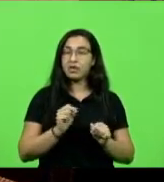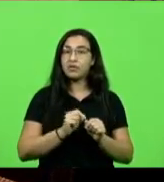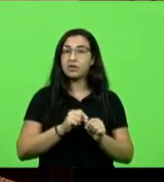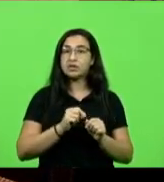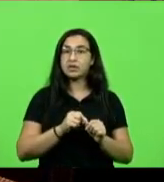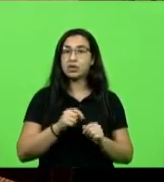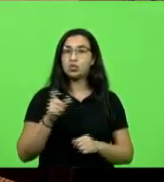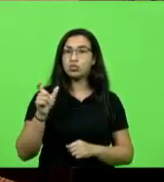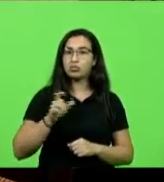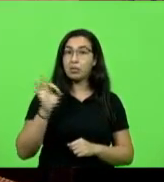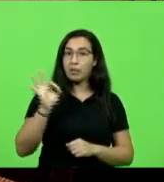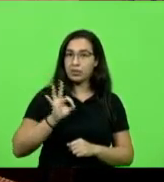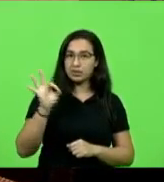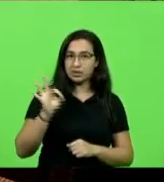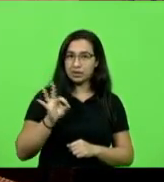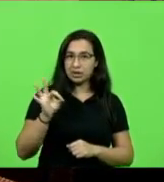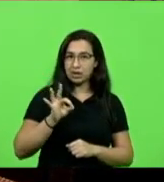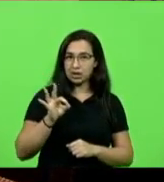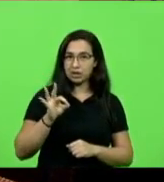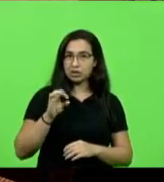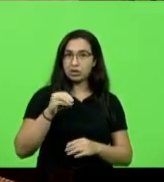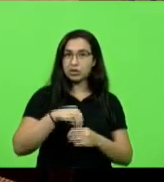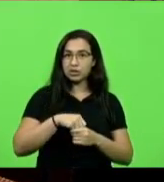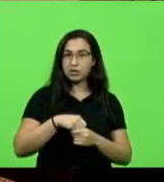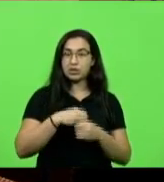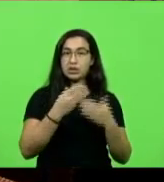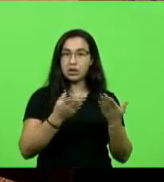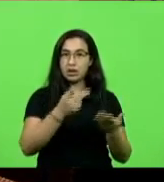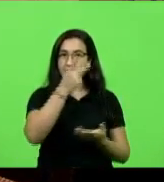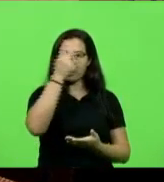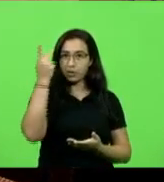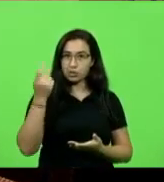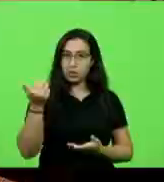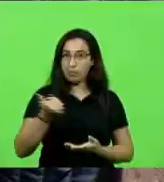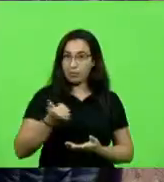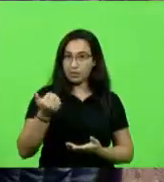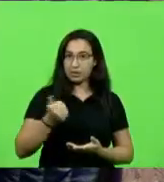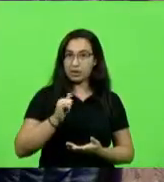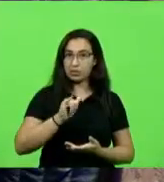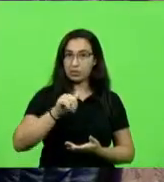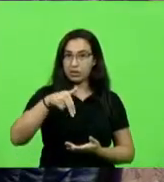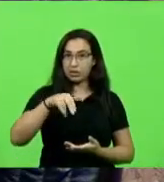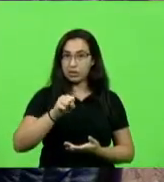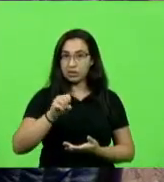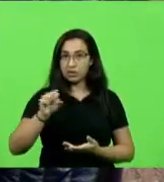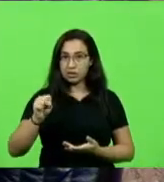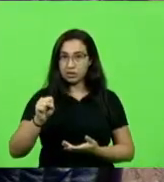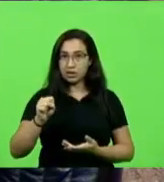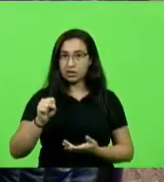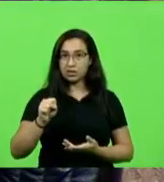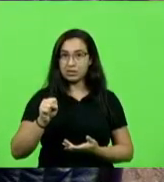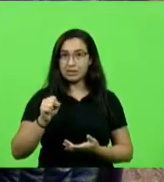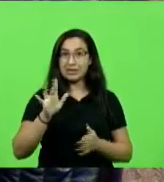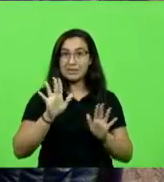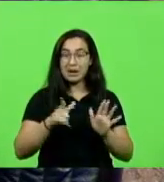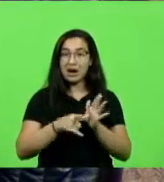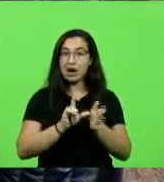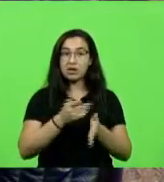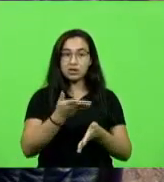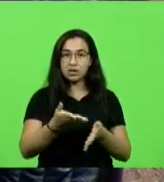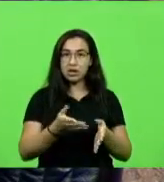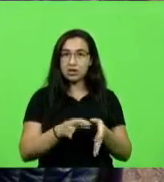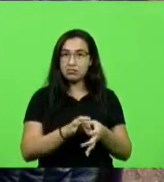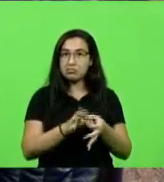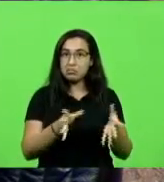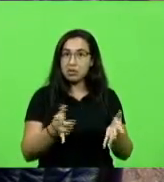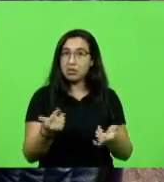na conta das pessoas, principalmente aposentados do INSS, sem prévia autorização e dando